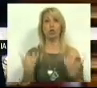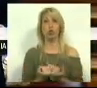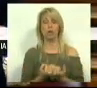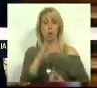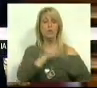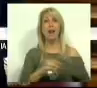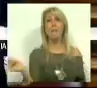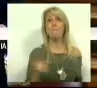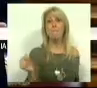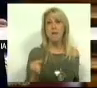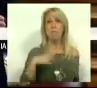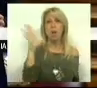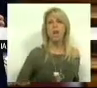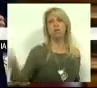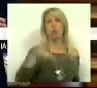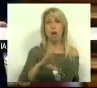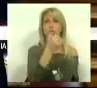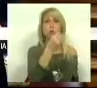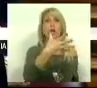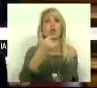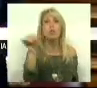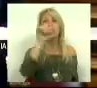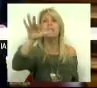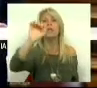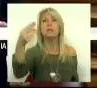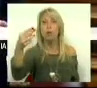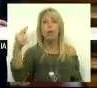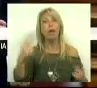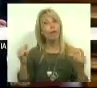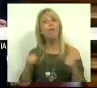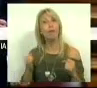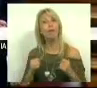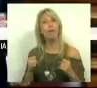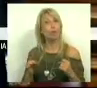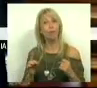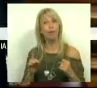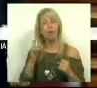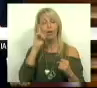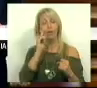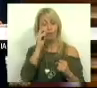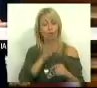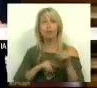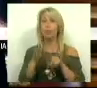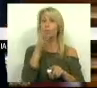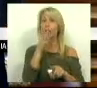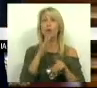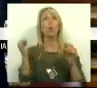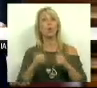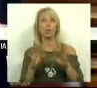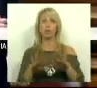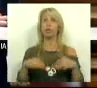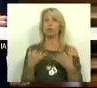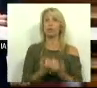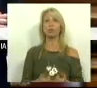era 500 euros. Houve acordo? Não houve, Srs. Deputados. Consistação social? Tudo